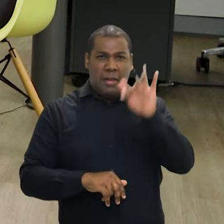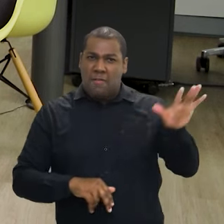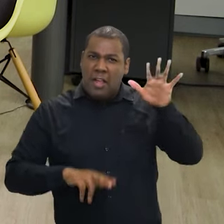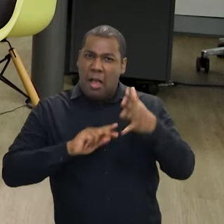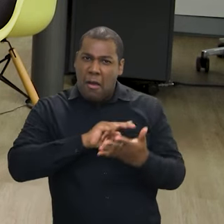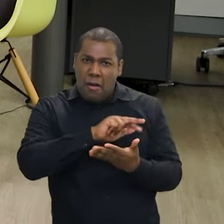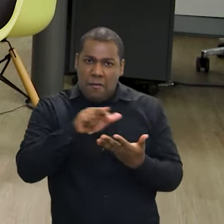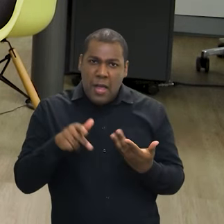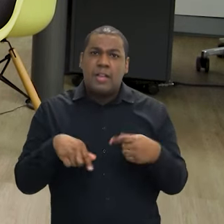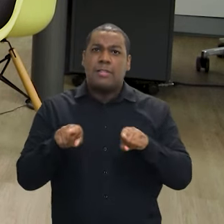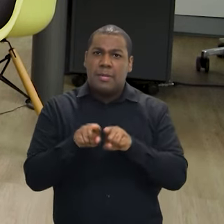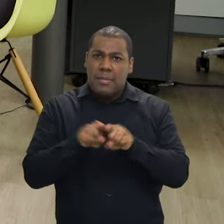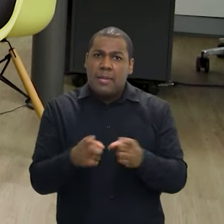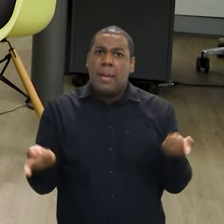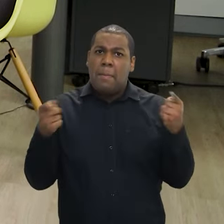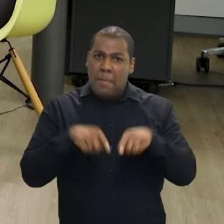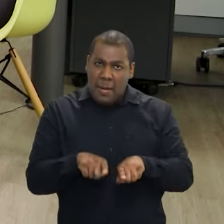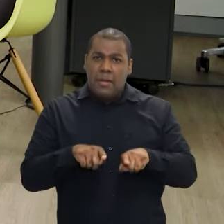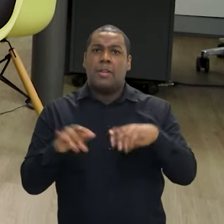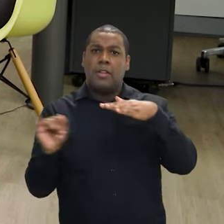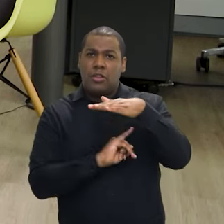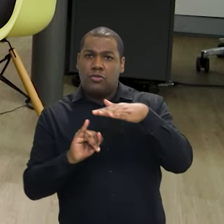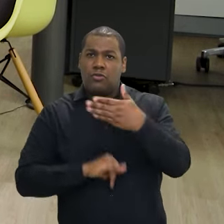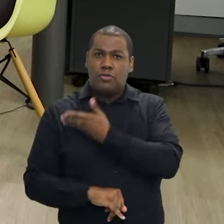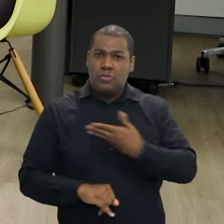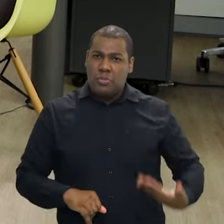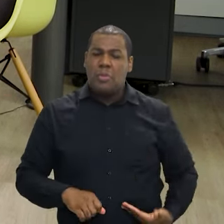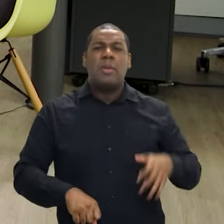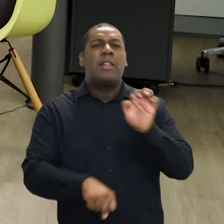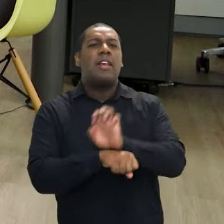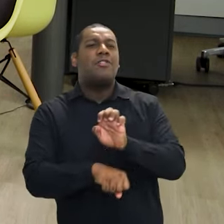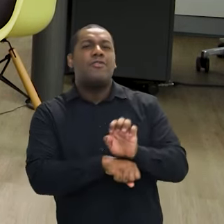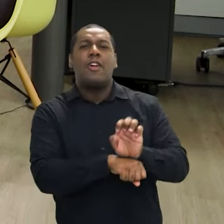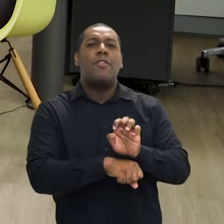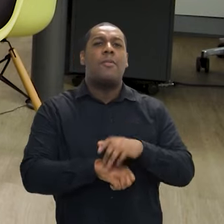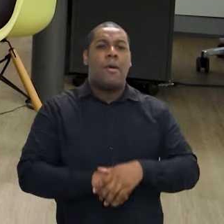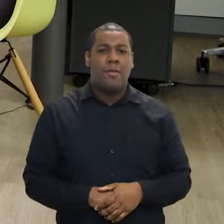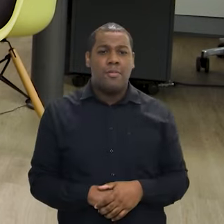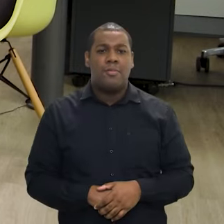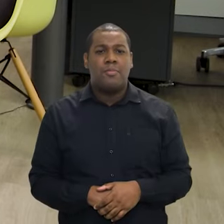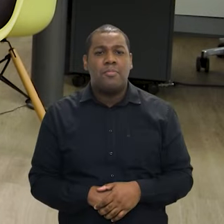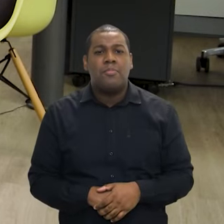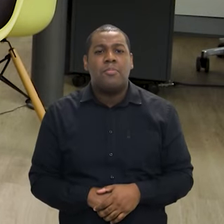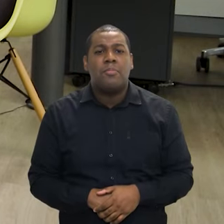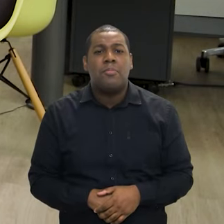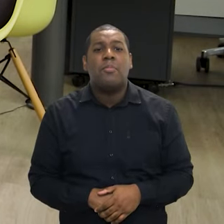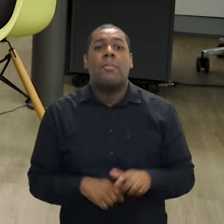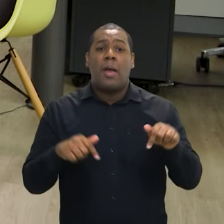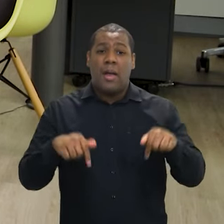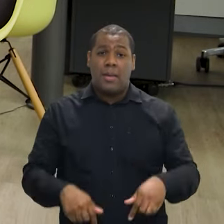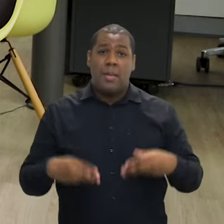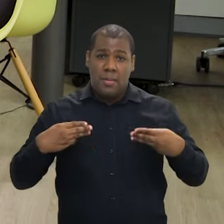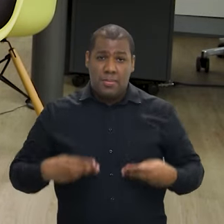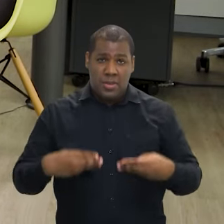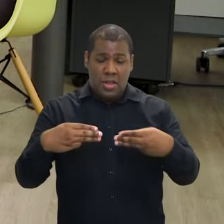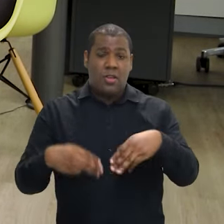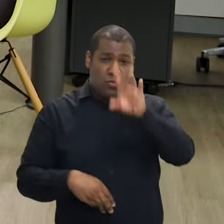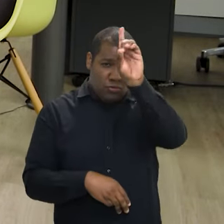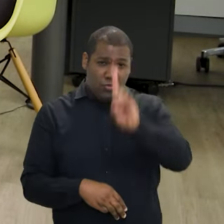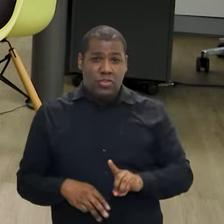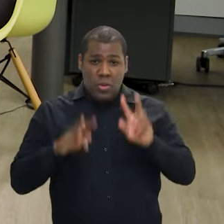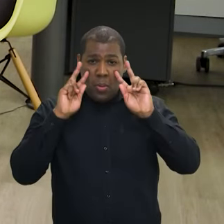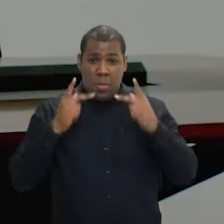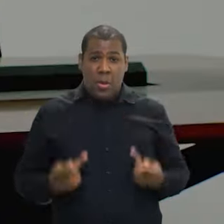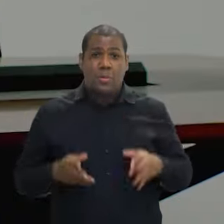de estados, como que funciona esse trabalho conjunto com outros órgãos? Bom, esse é um ministério que